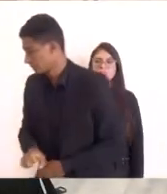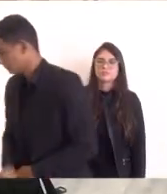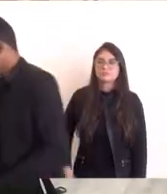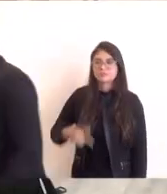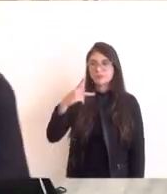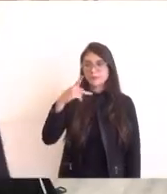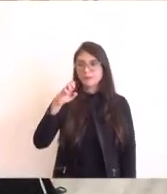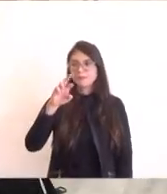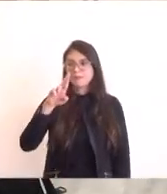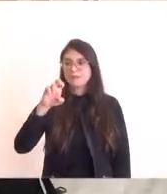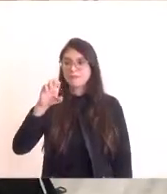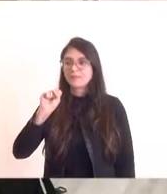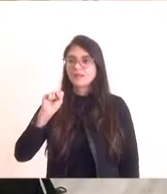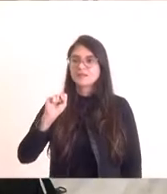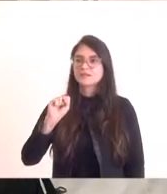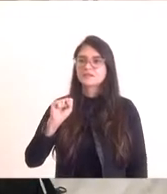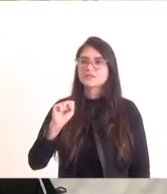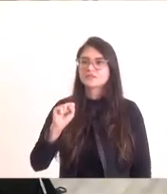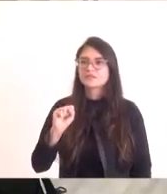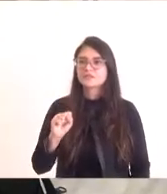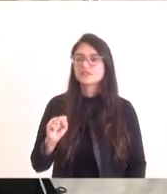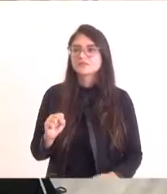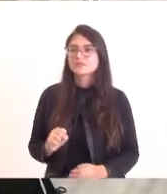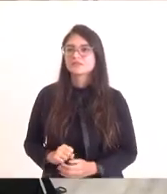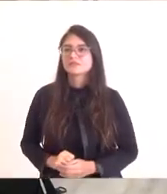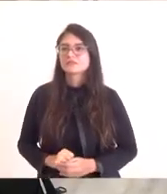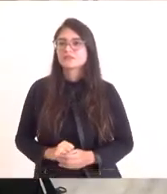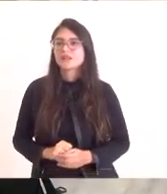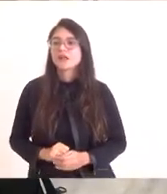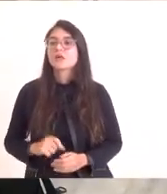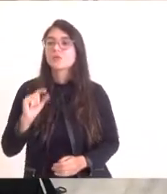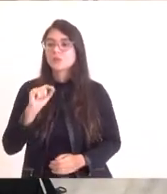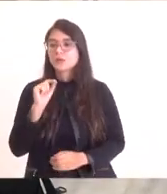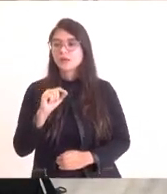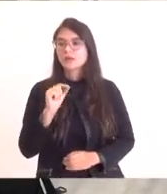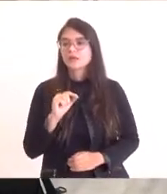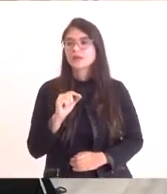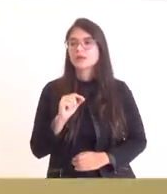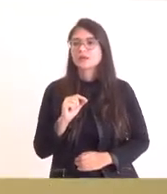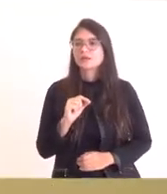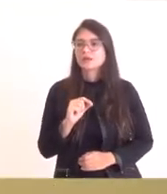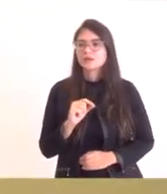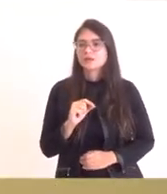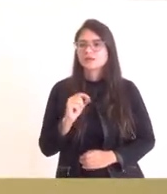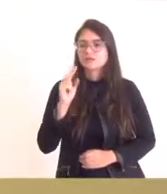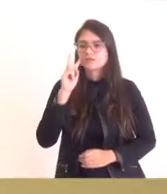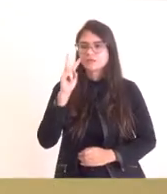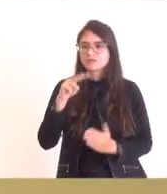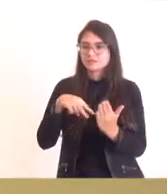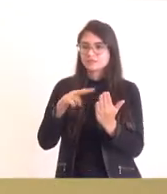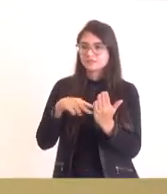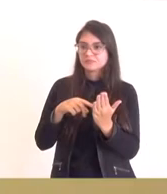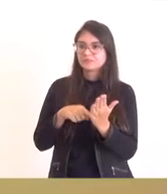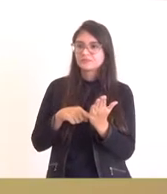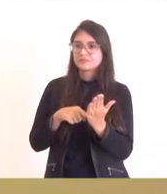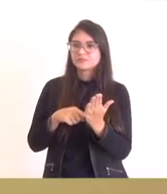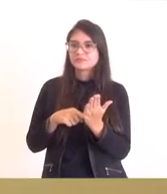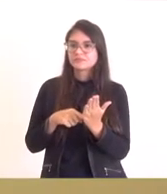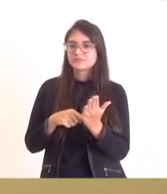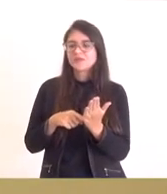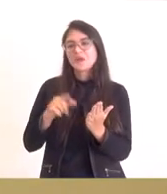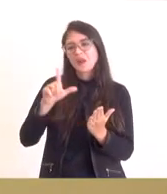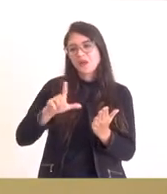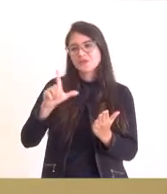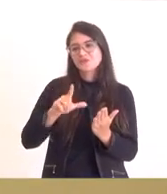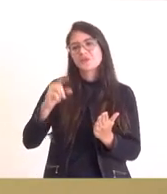que eu li aqui representando e psilítero é aquilo que veio para eu ler mas é claro que lá quem manda é